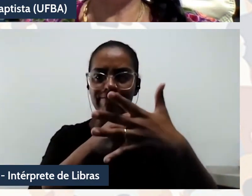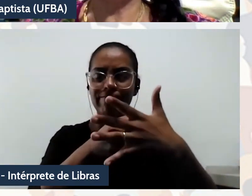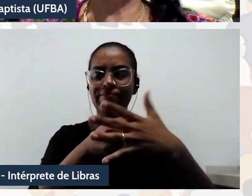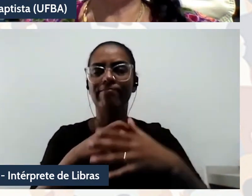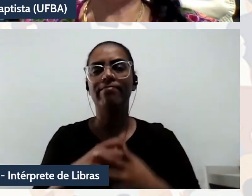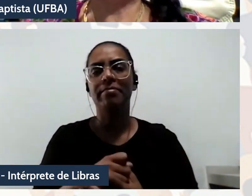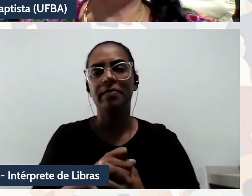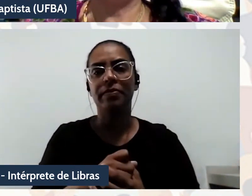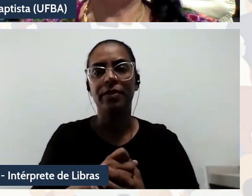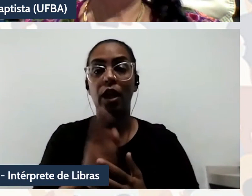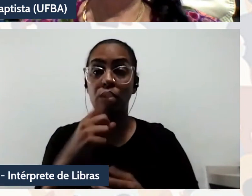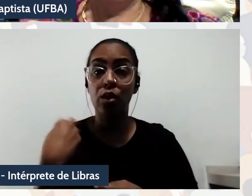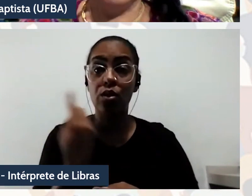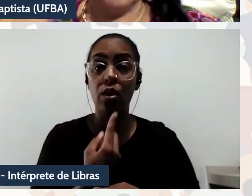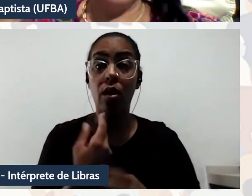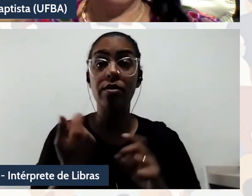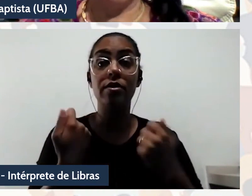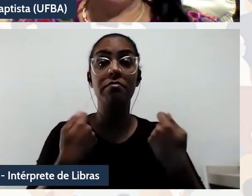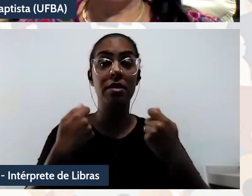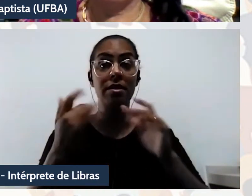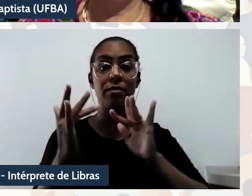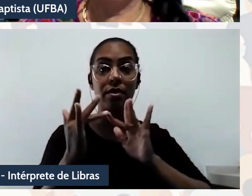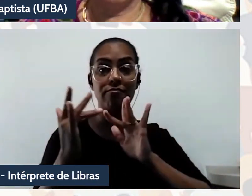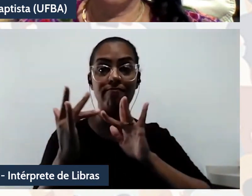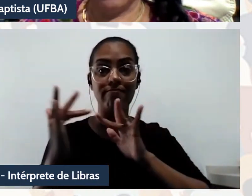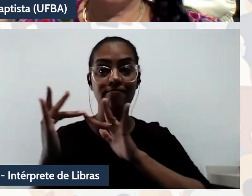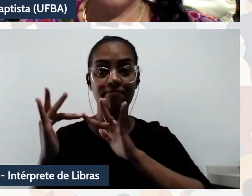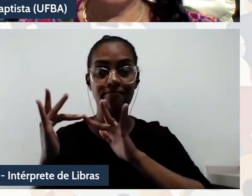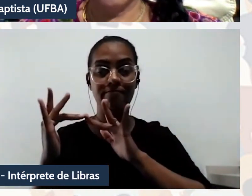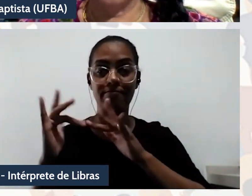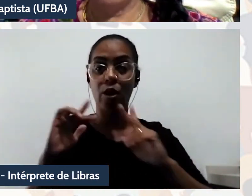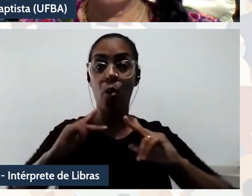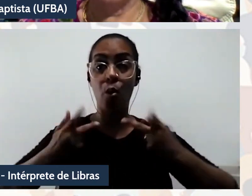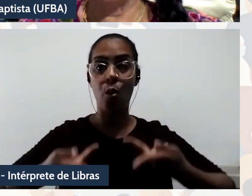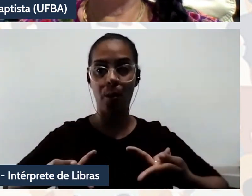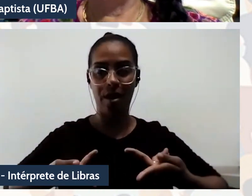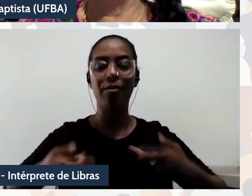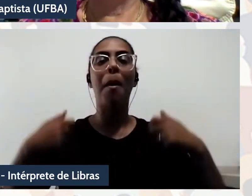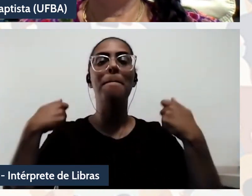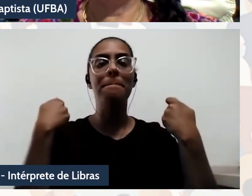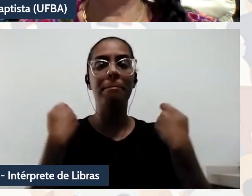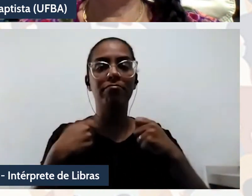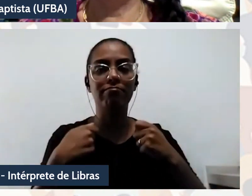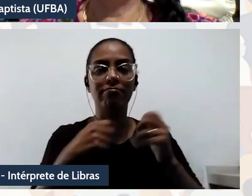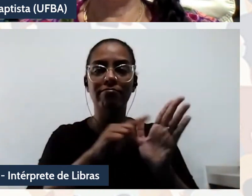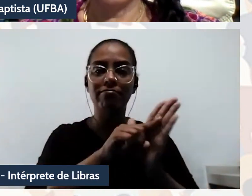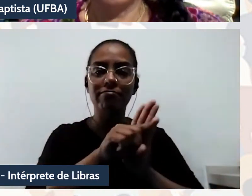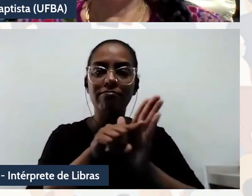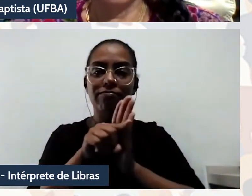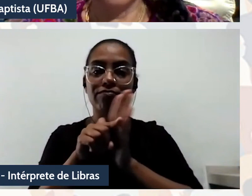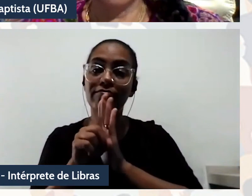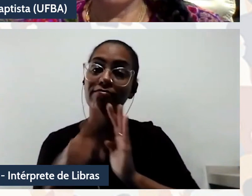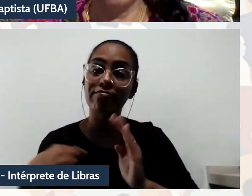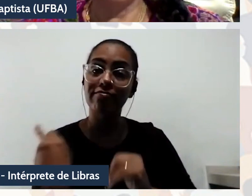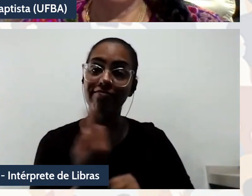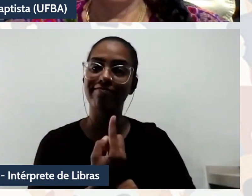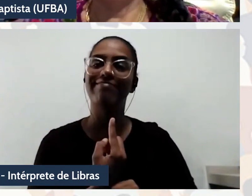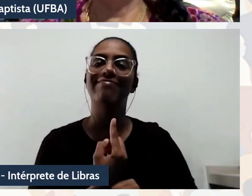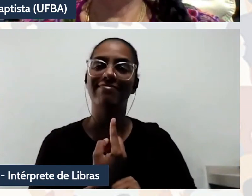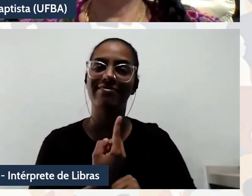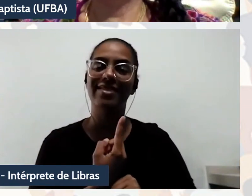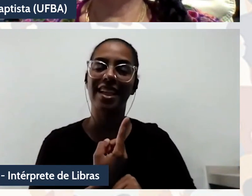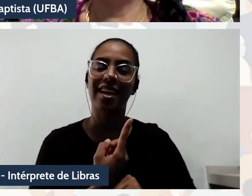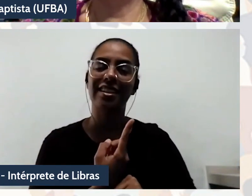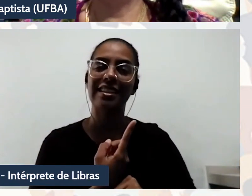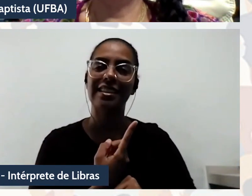a gente também precisa se humanizar e isso é importante enquanto pesquisador ou pesquisadora que somos, né? É tocar esse processo